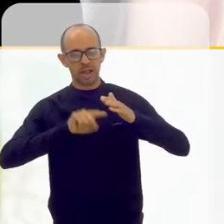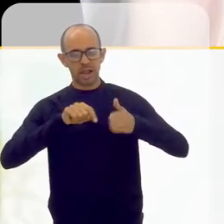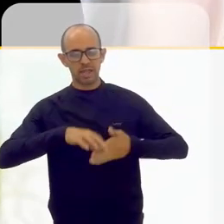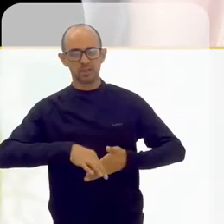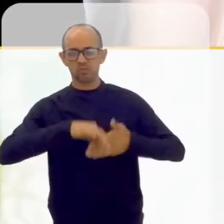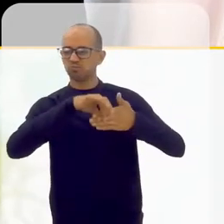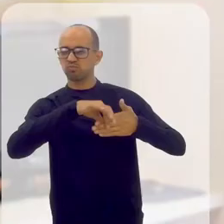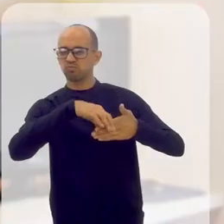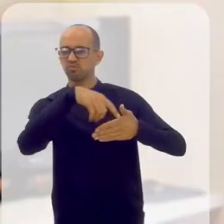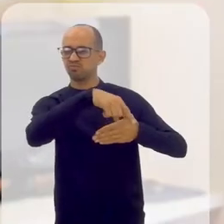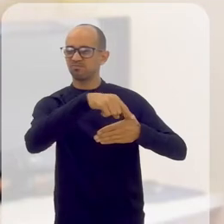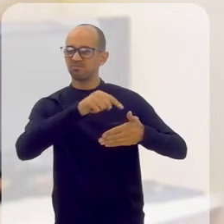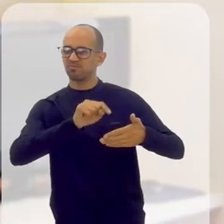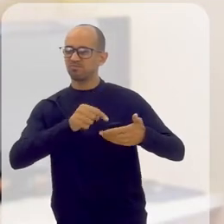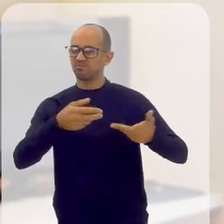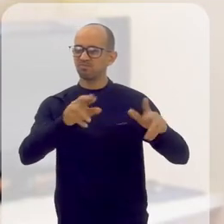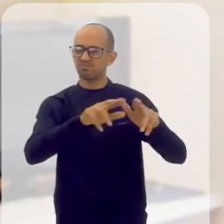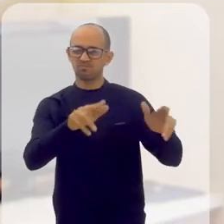protagonizando